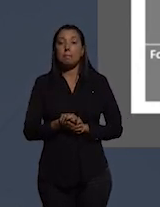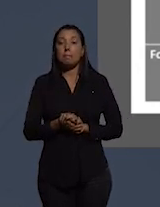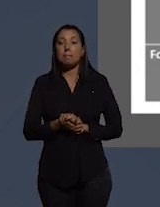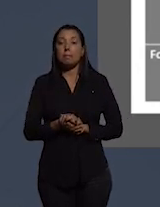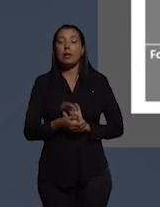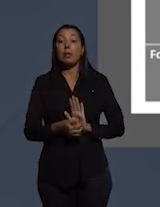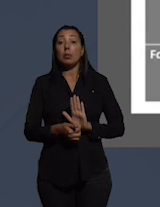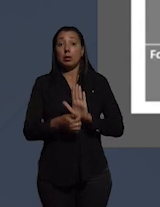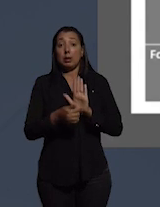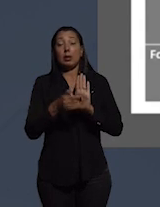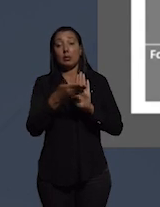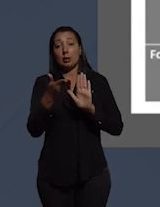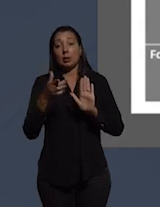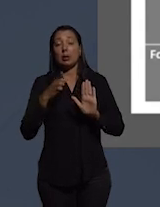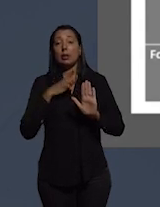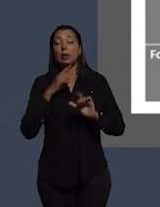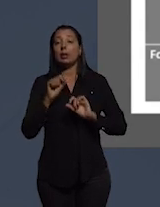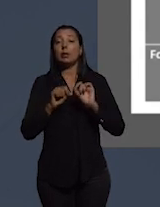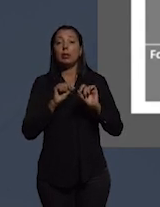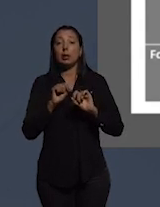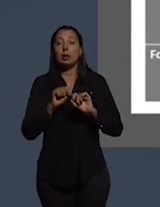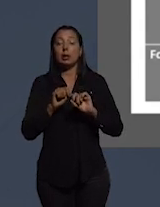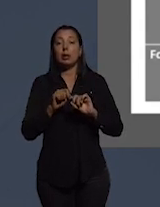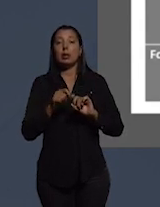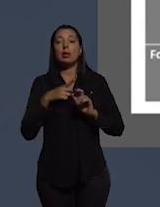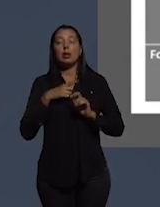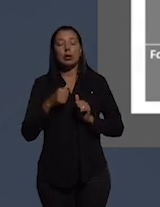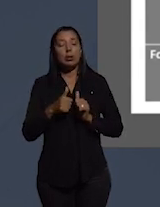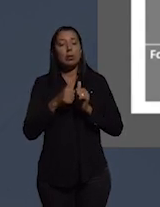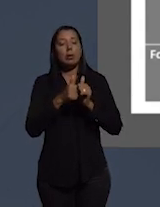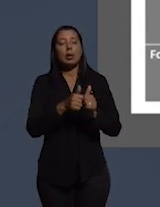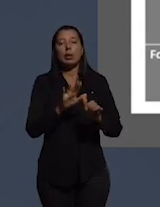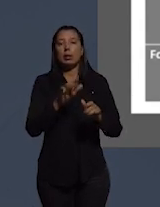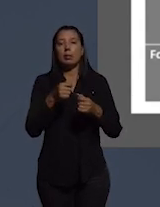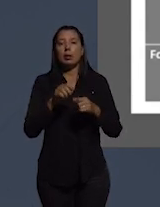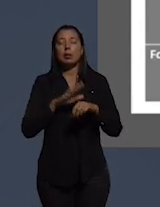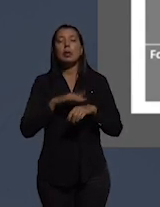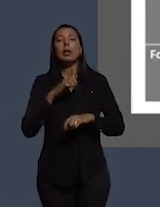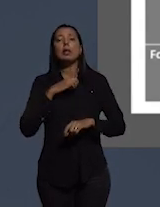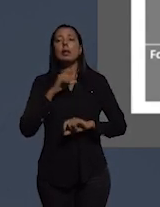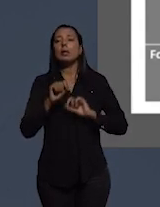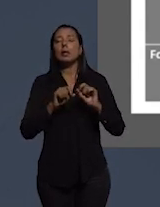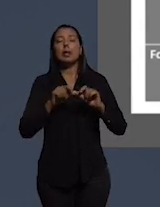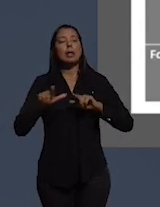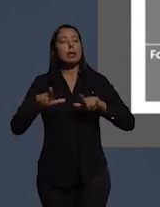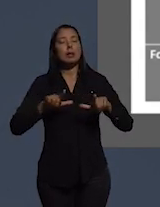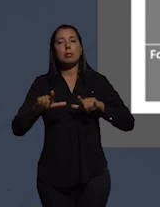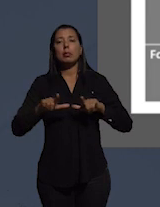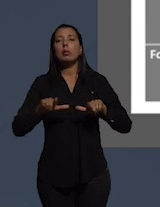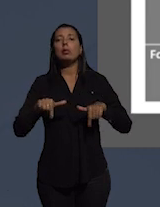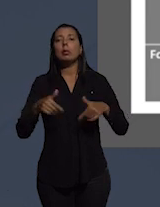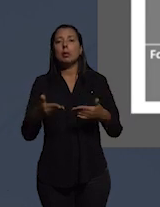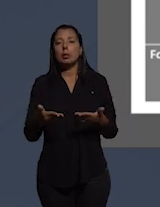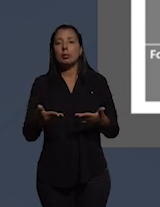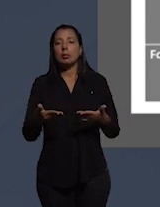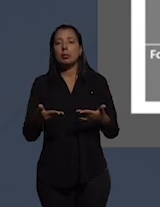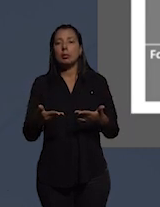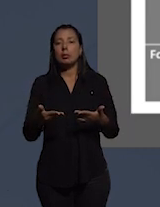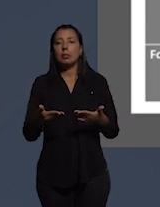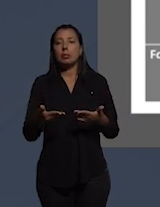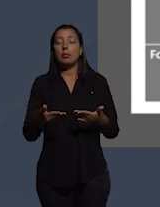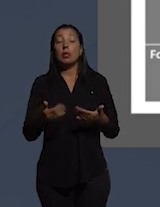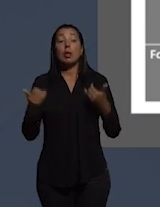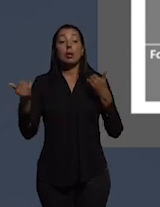exposto então vocês tem que ter uma economia fiscalizada e não devem mais ter trabalhadores no setor